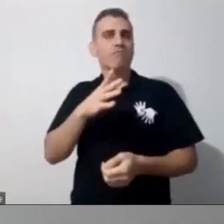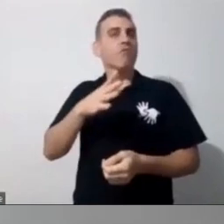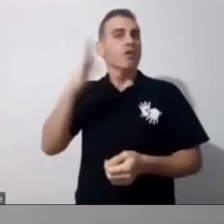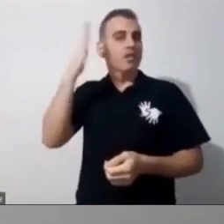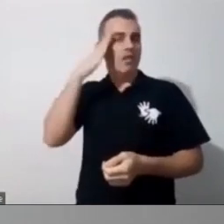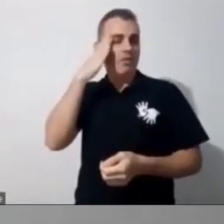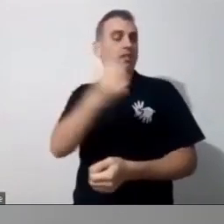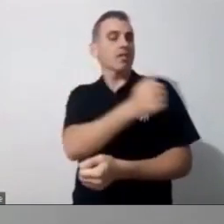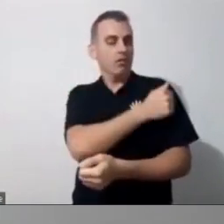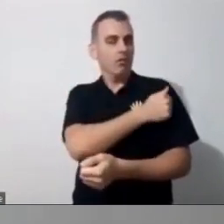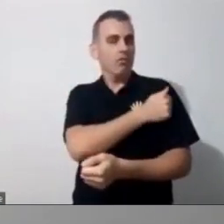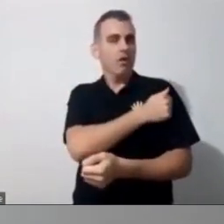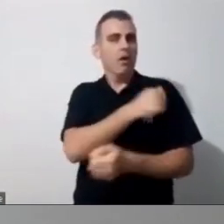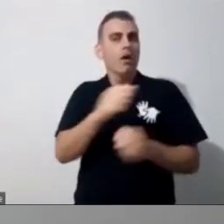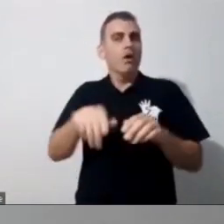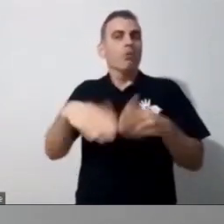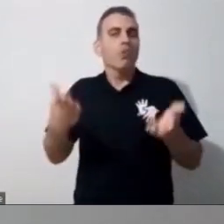e é assim que se ensina.